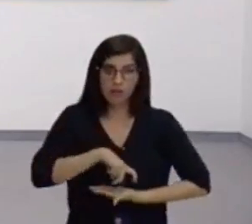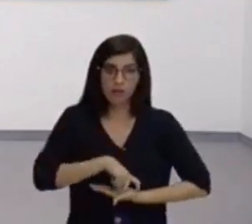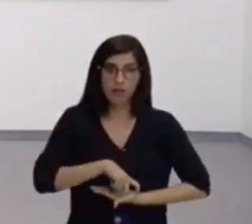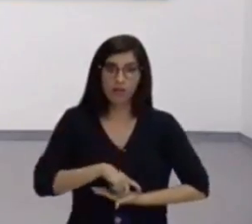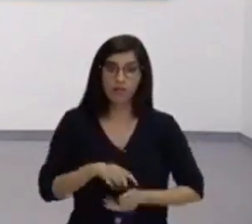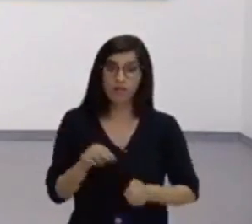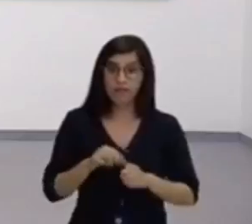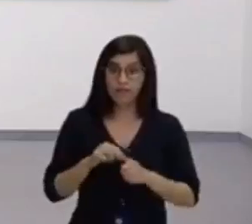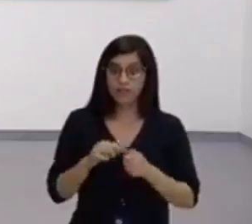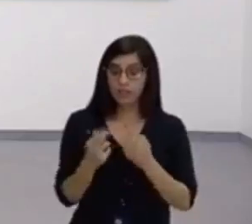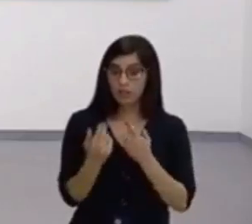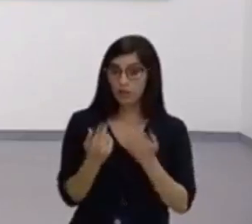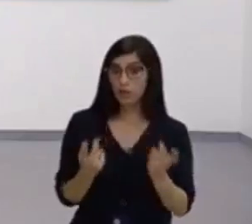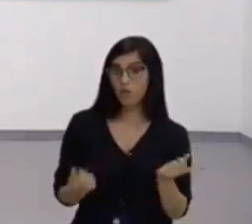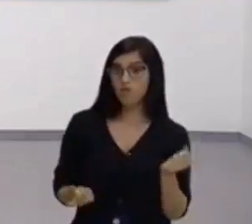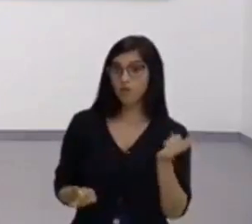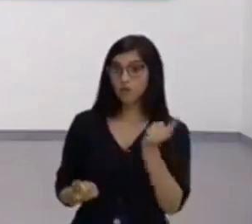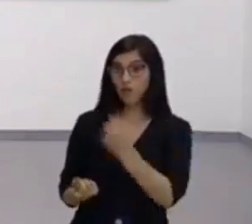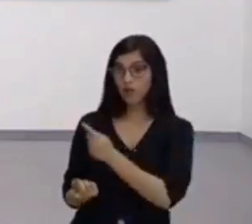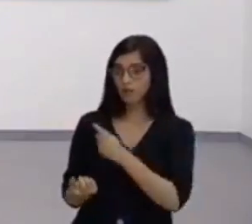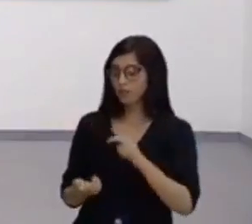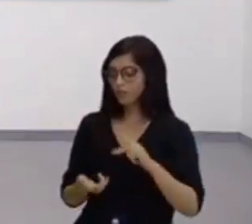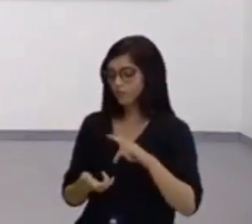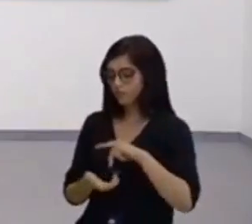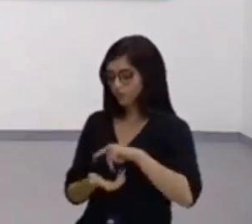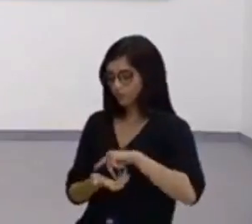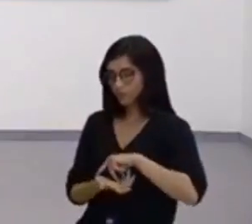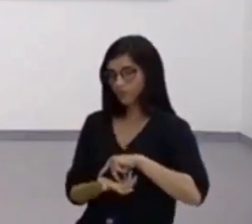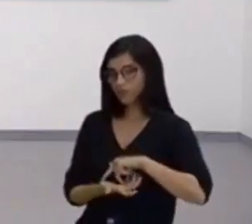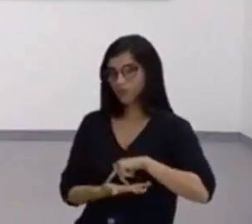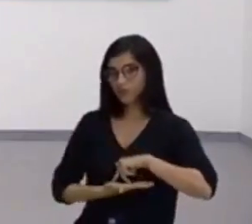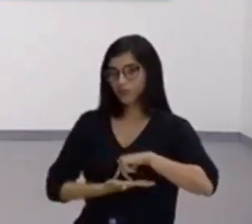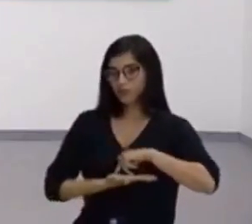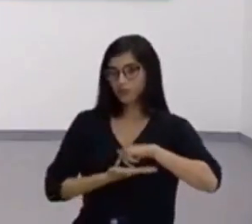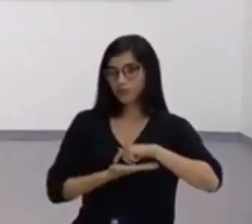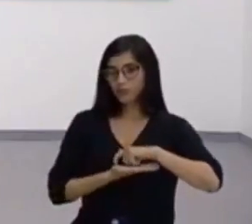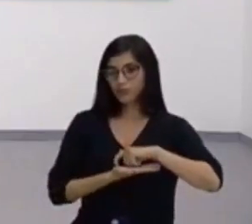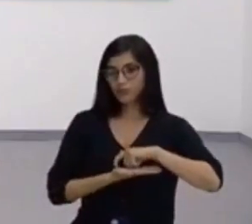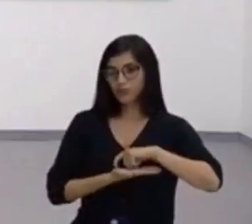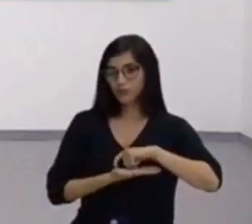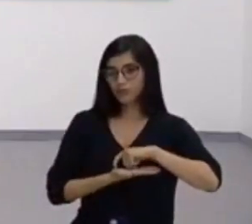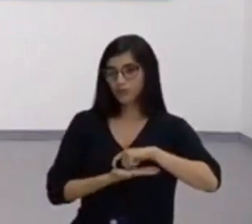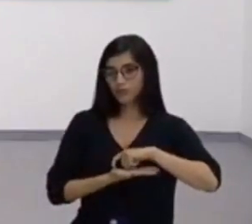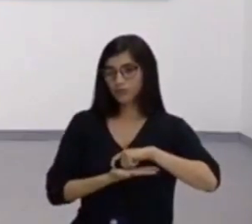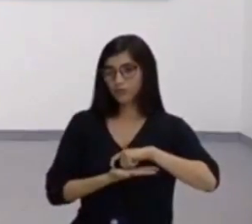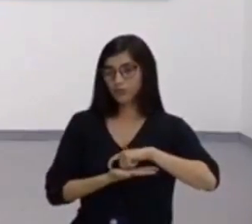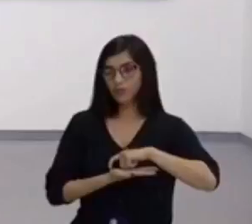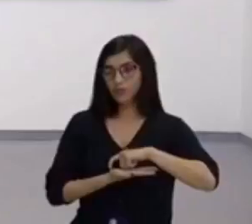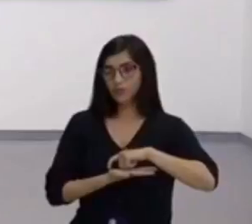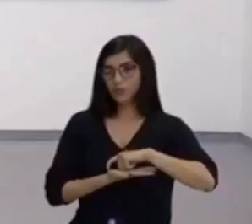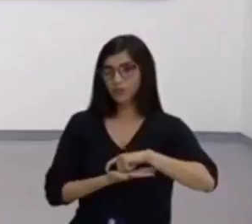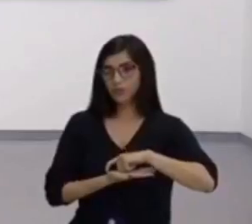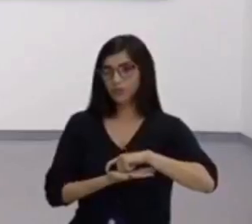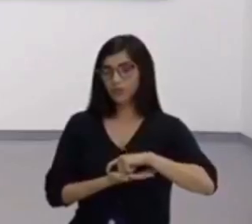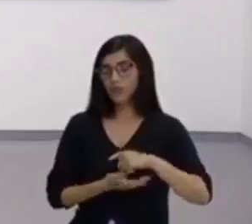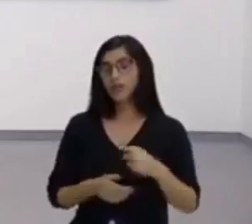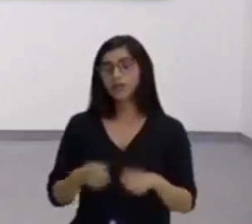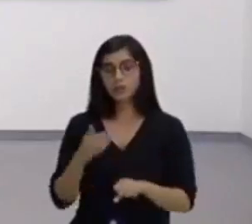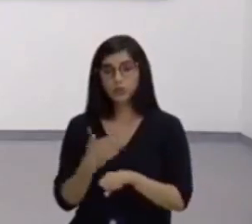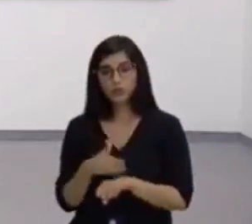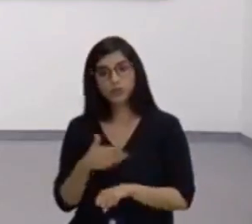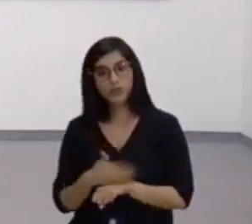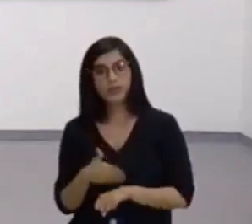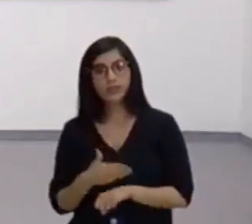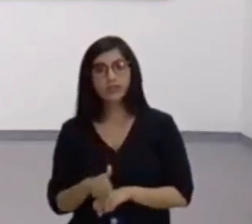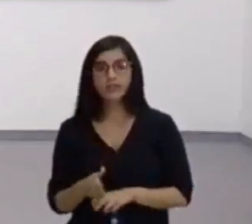vou fazer a mesma coisa para o outro lado. Eu vou só virar, ó. Ó. Tudo bem? Tá? Estou treinando.